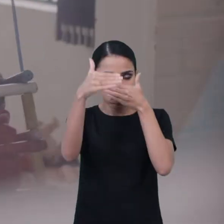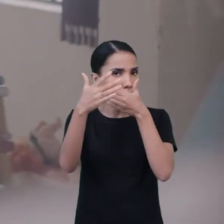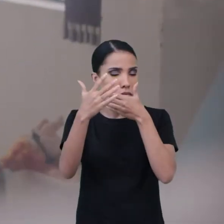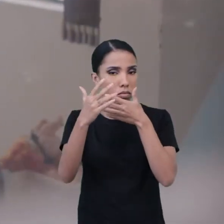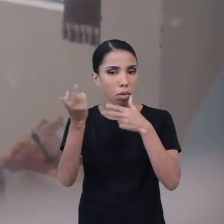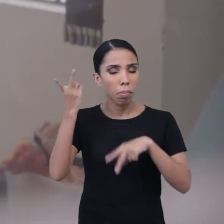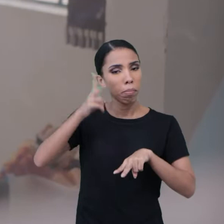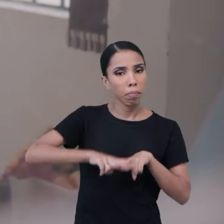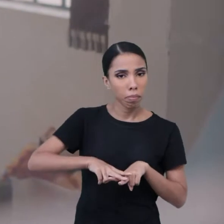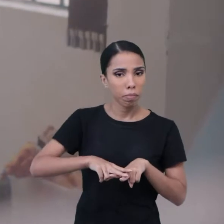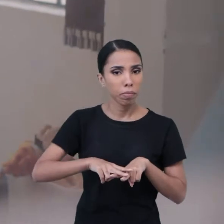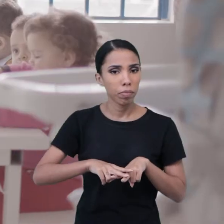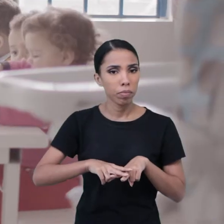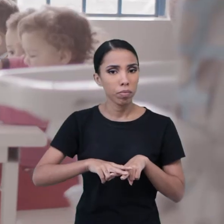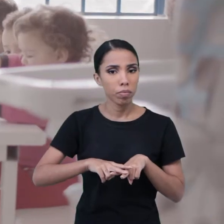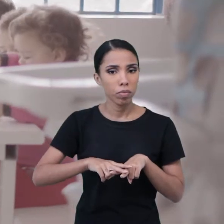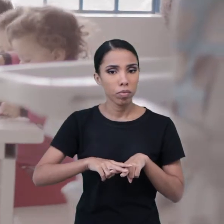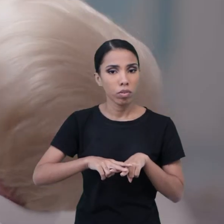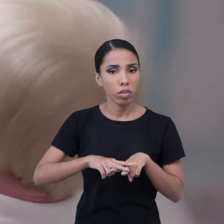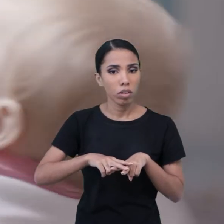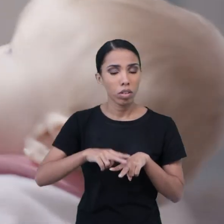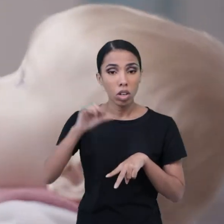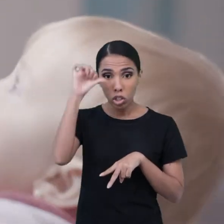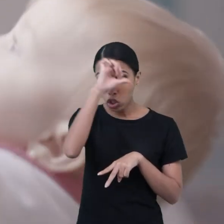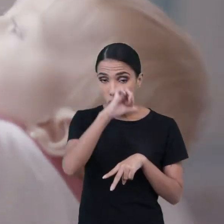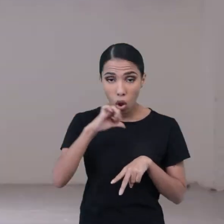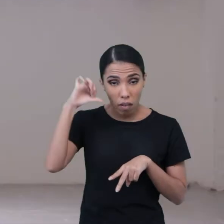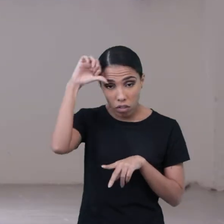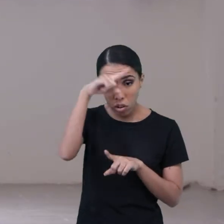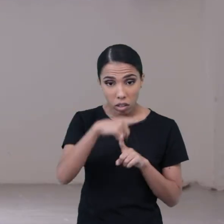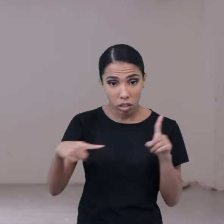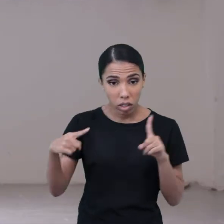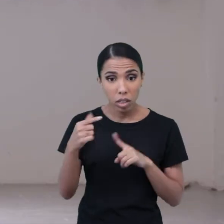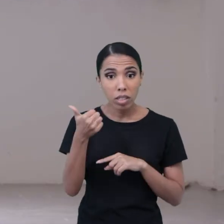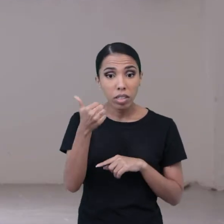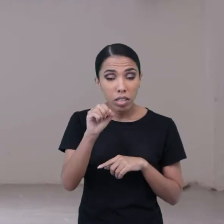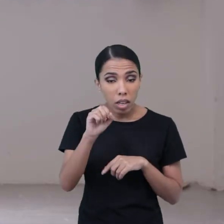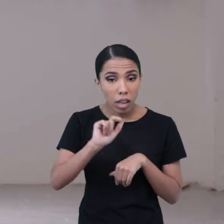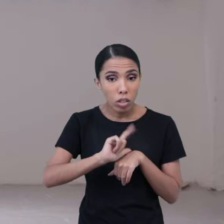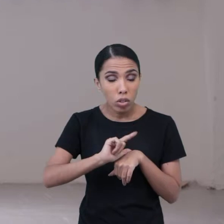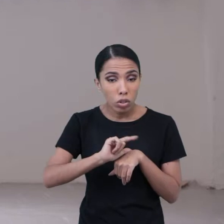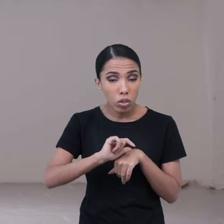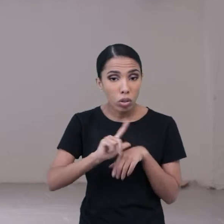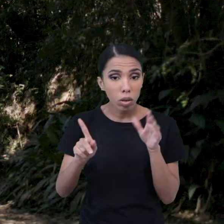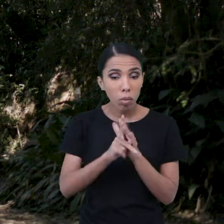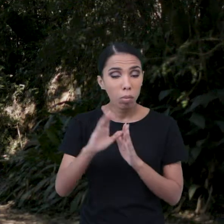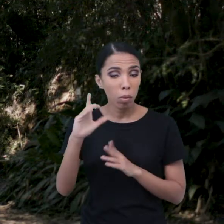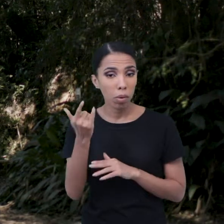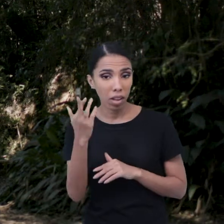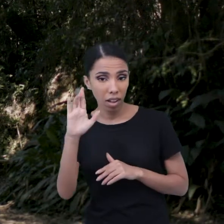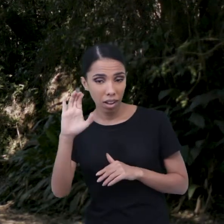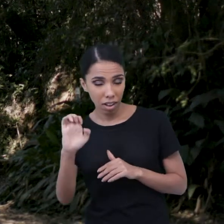por nove ou nove horas e meia das dez que ela passa na creche. As